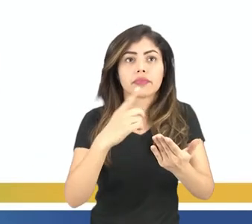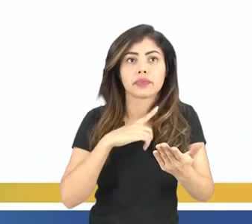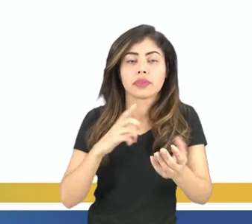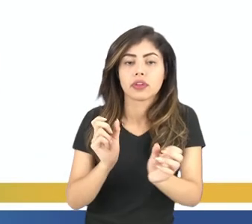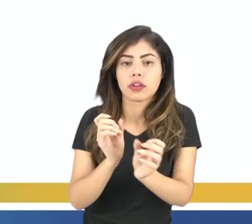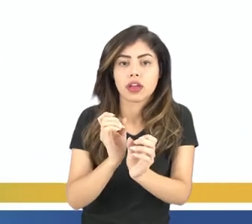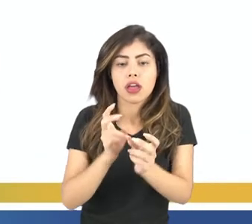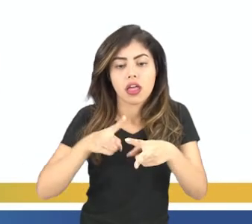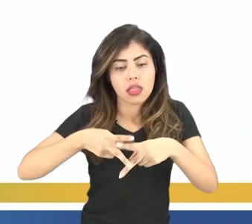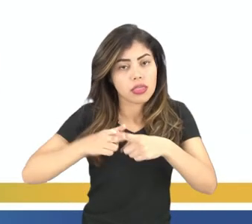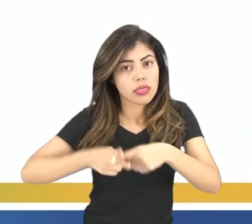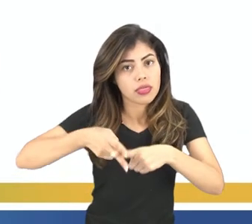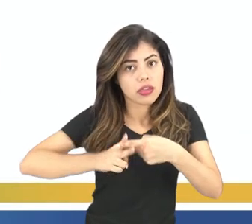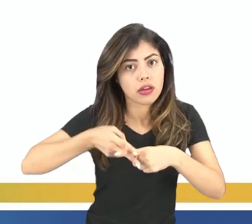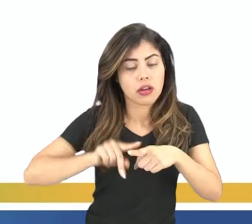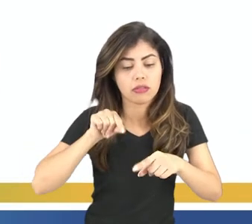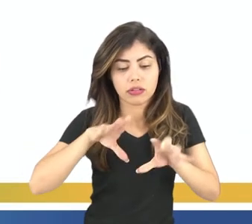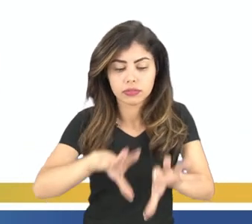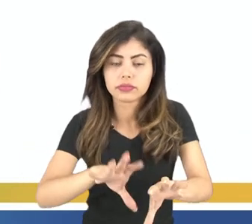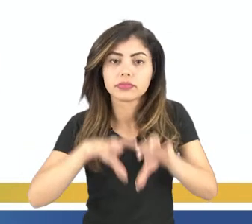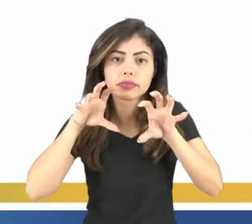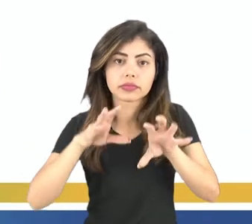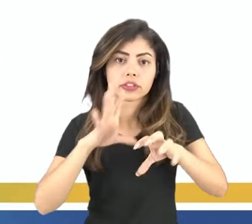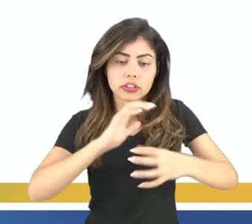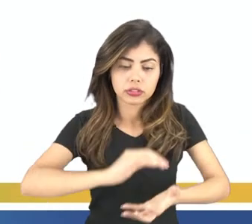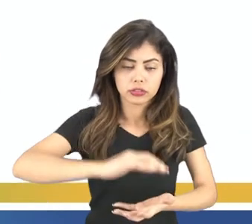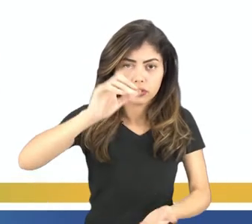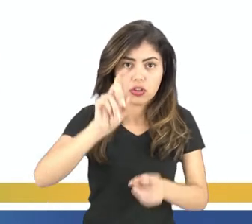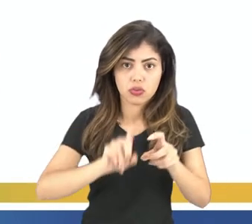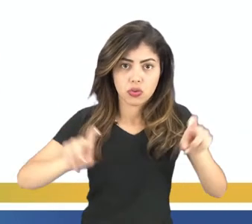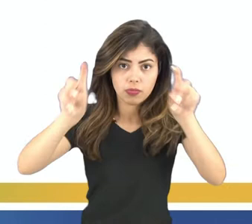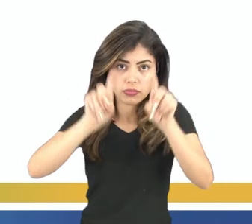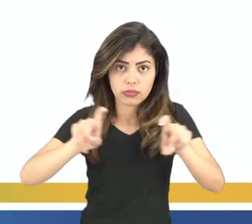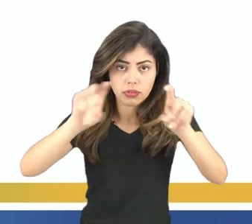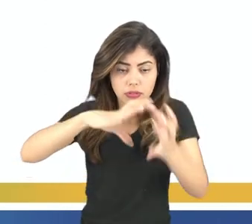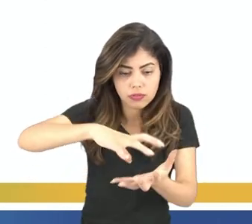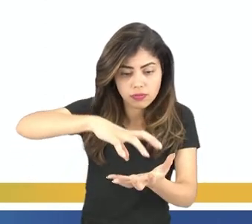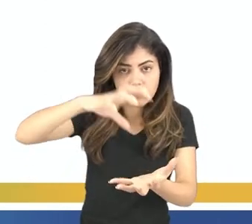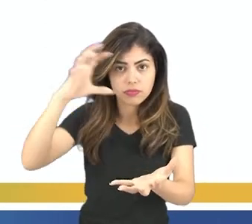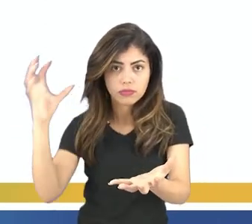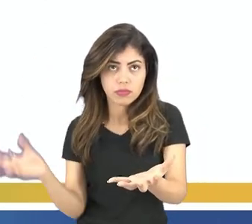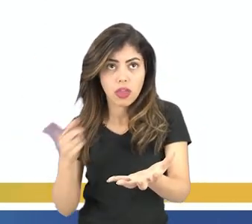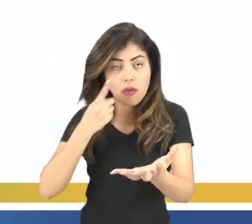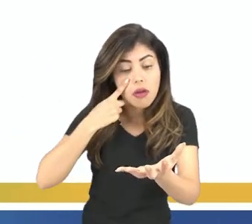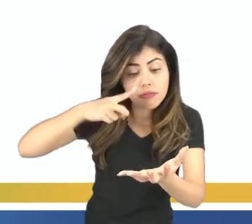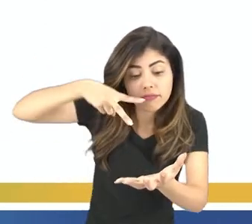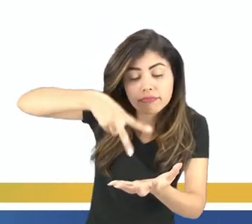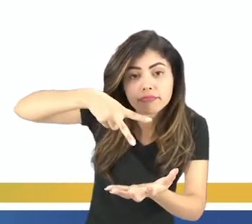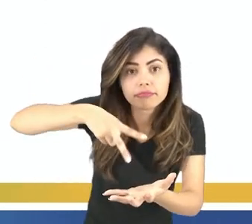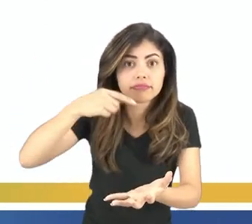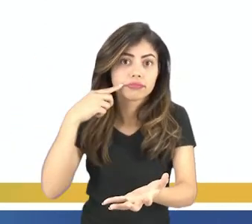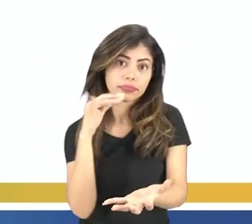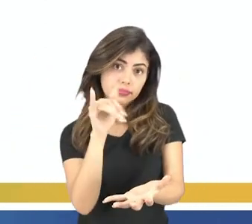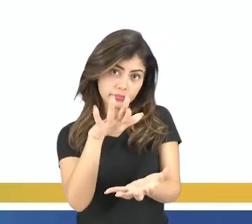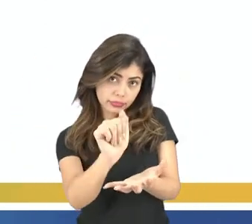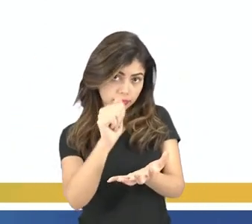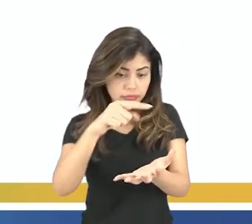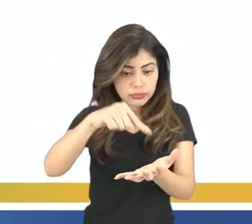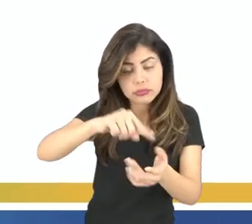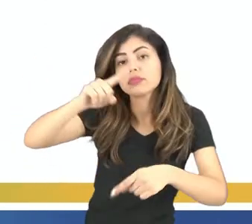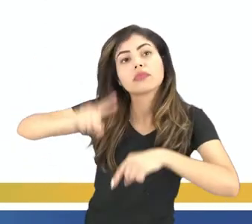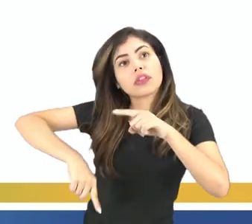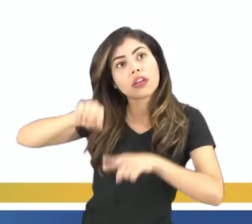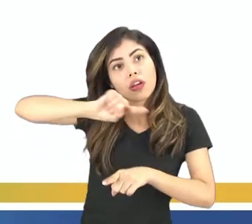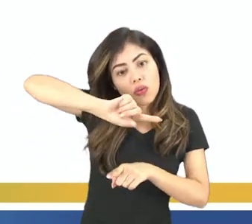desmontado. Se você tirar a parte de cima que está com os parafusos, você vai encontrar ali aquele material